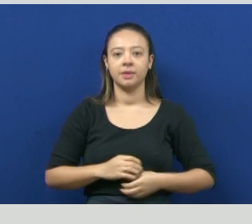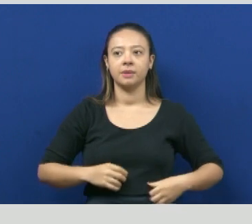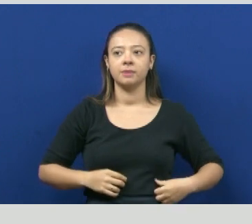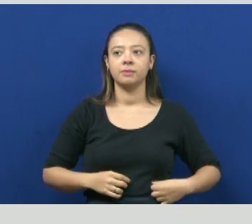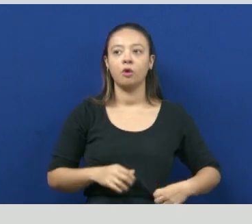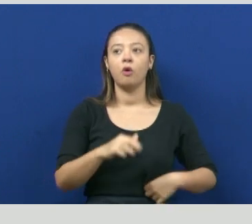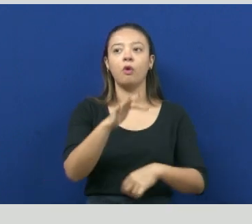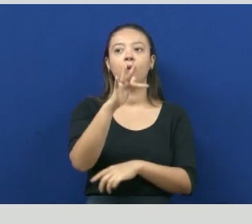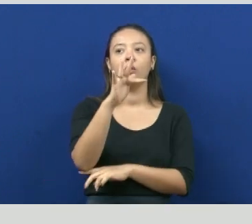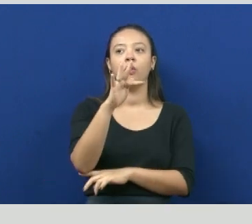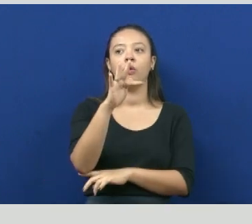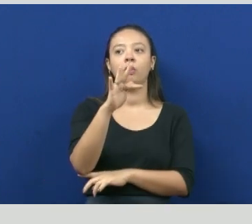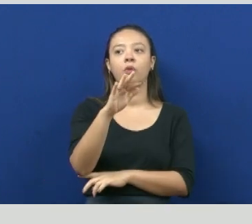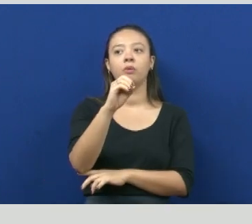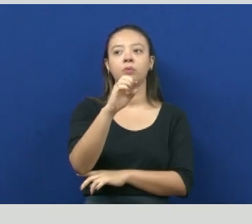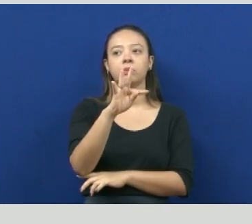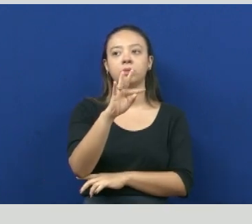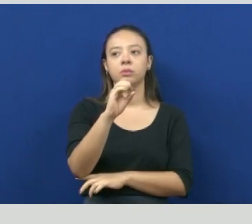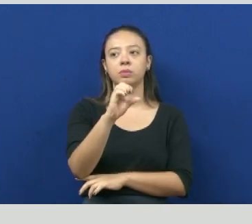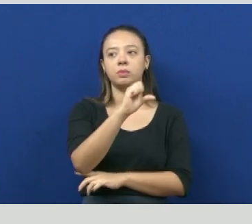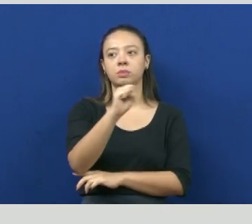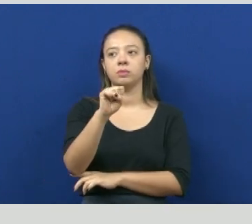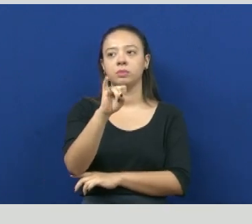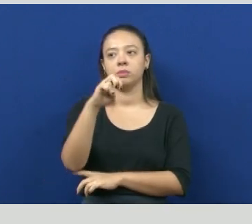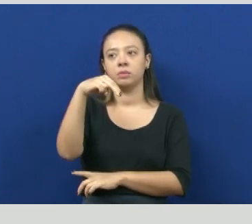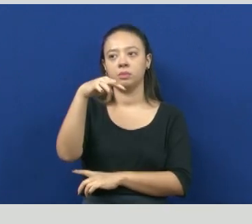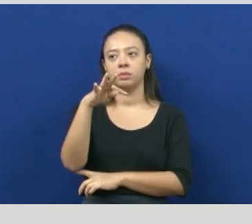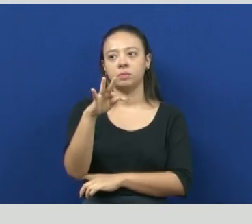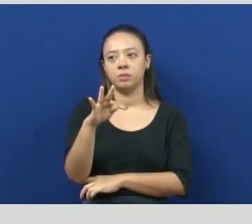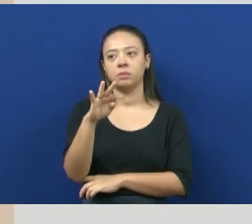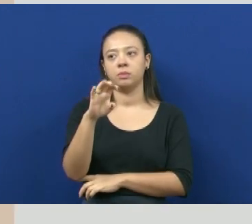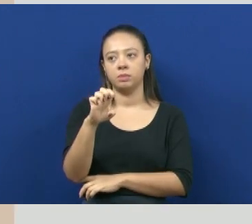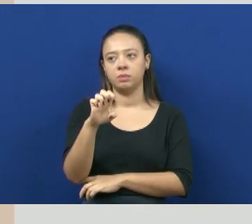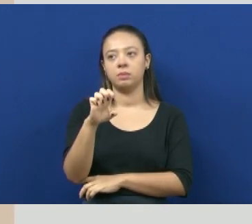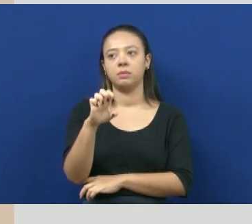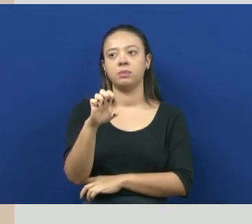bactérias e algas realizam essa função.